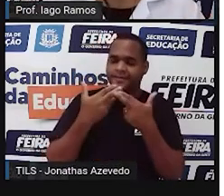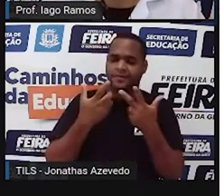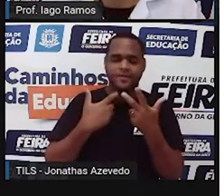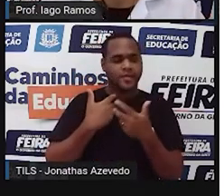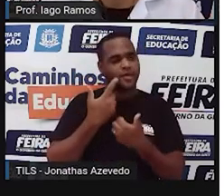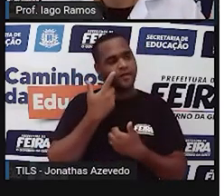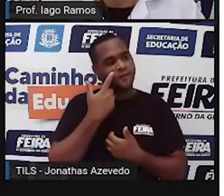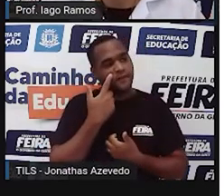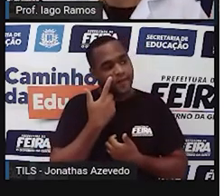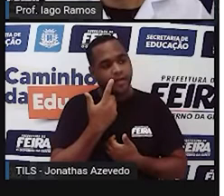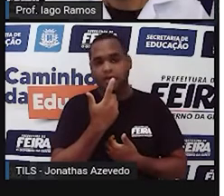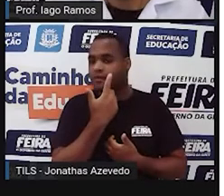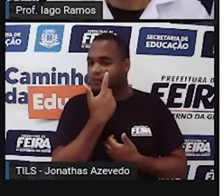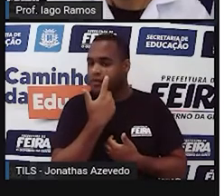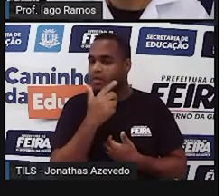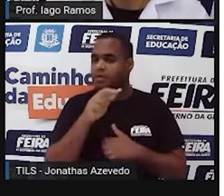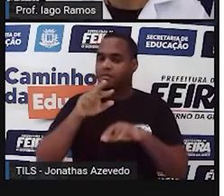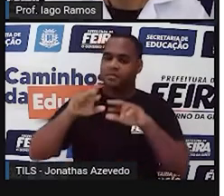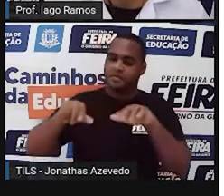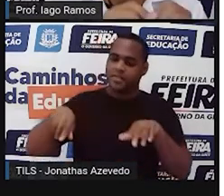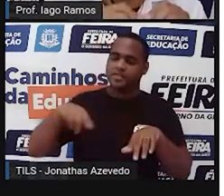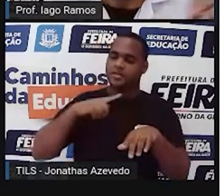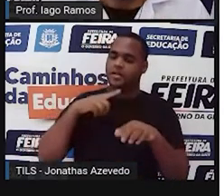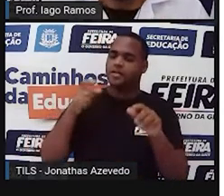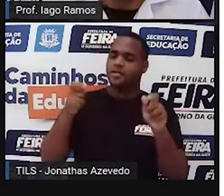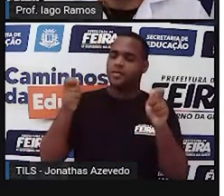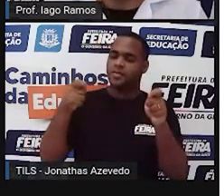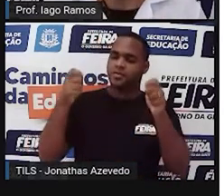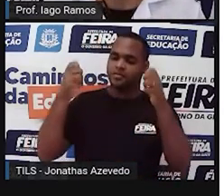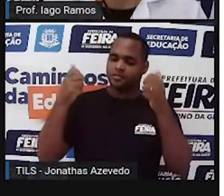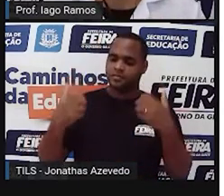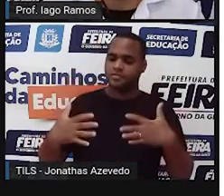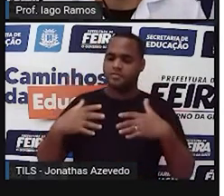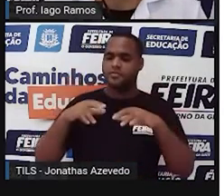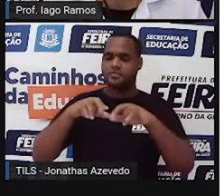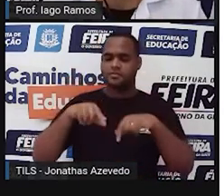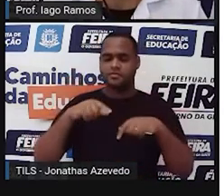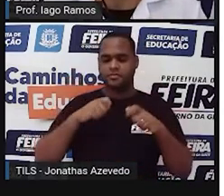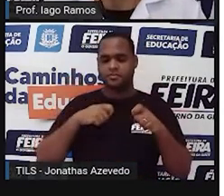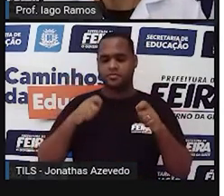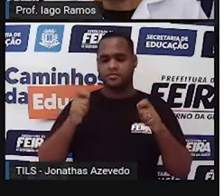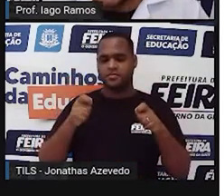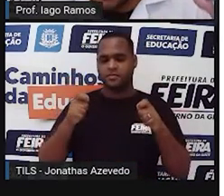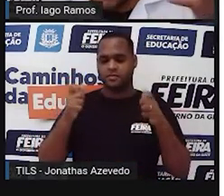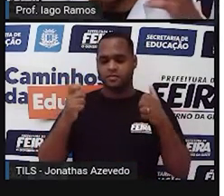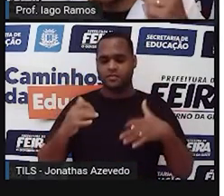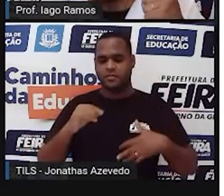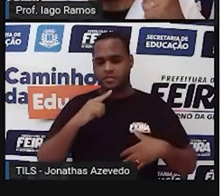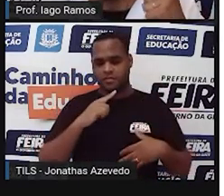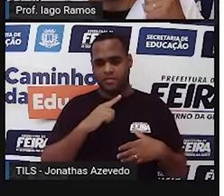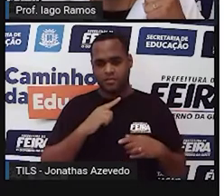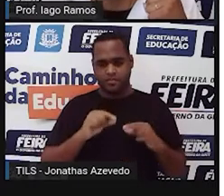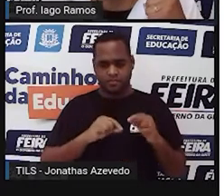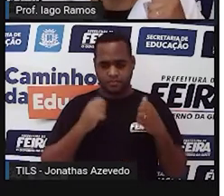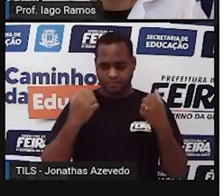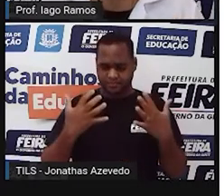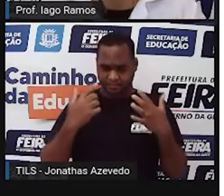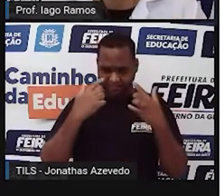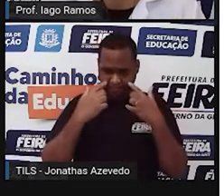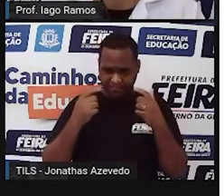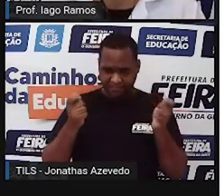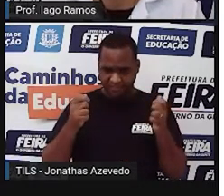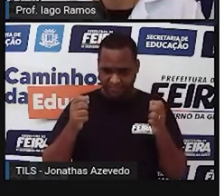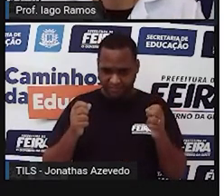perceber, né? Tudo aquilo que a gente pode dar uma medida, tá bom? Mas vamos, vamos seguir,